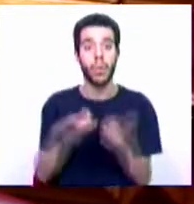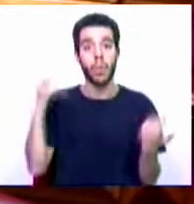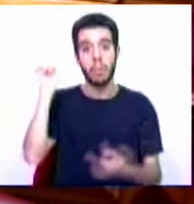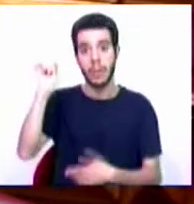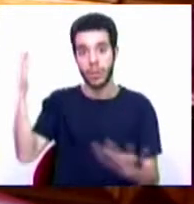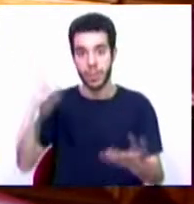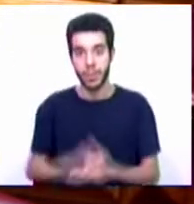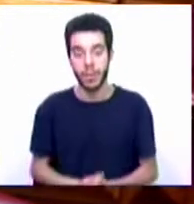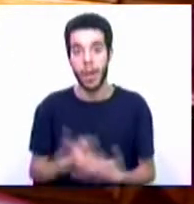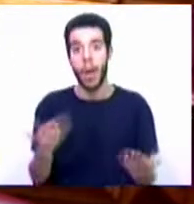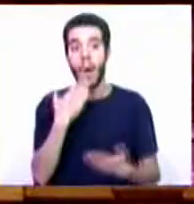Socialista. Muito obrigada, Sra. Presidenta.